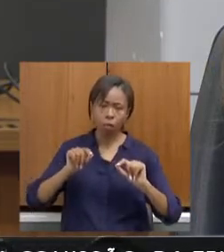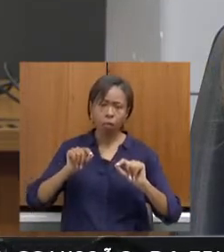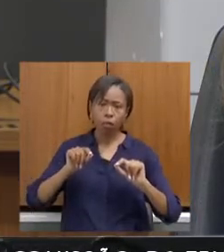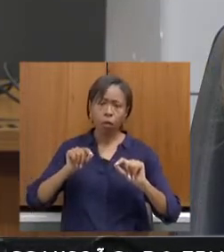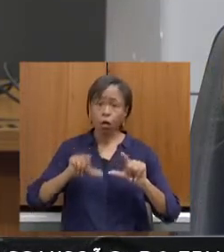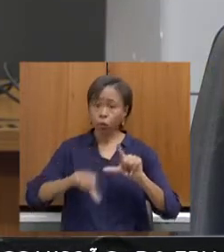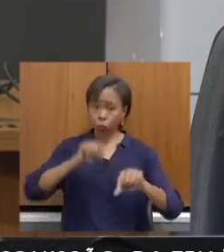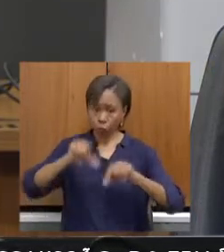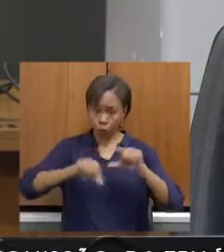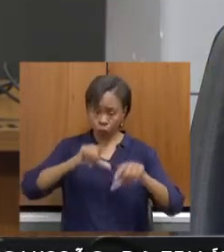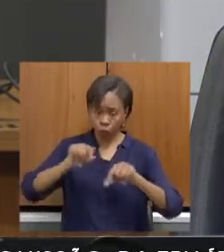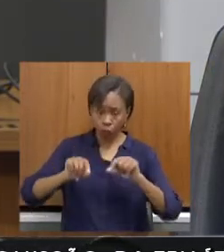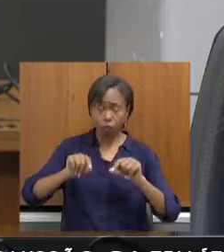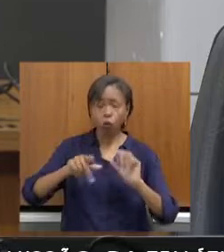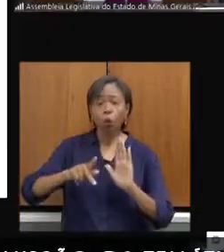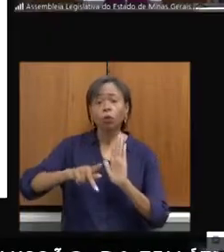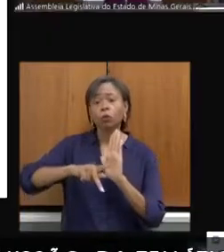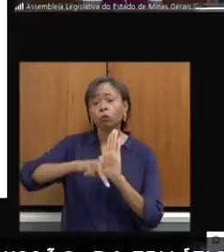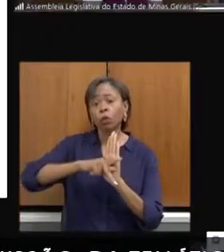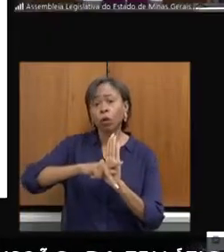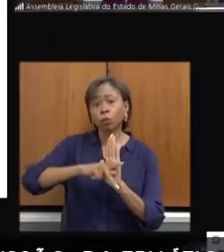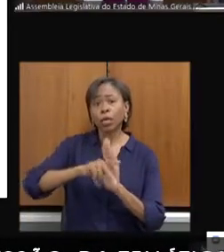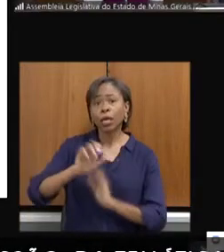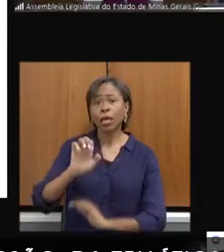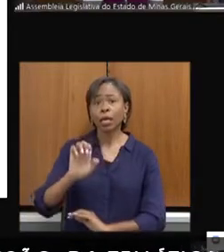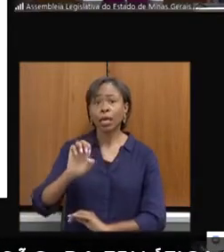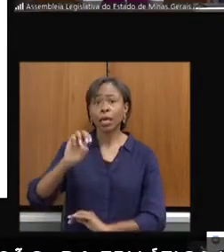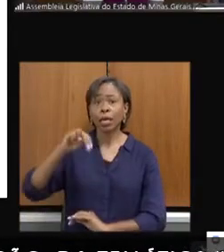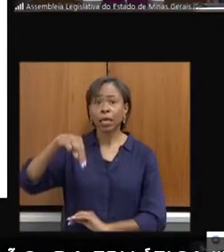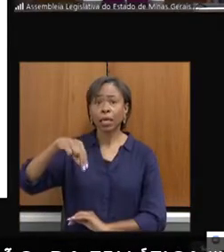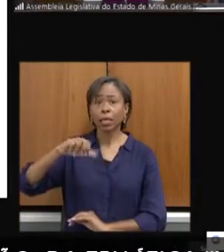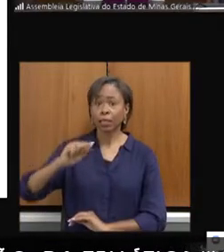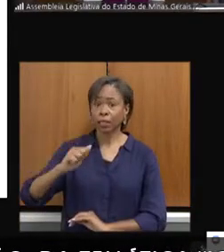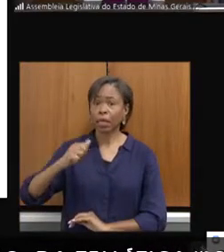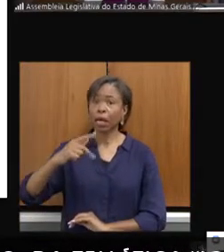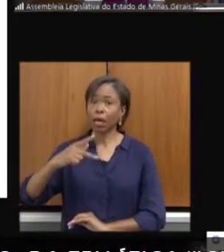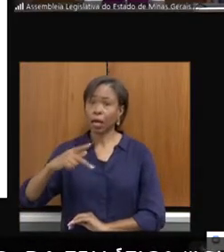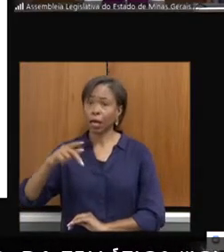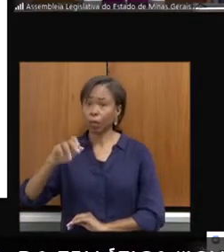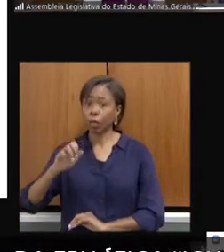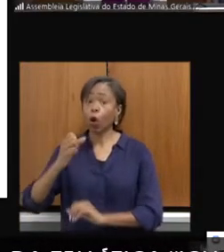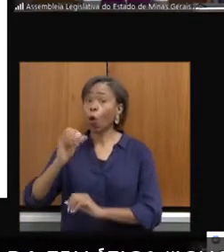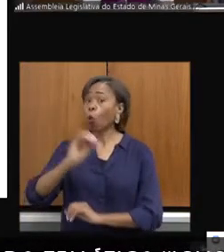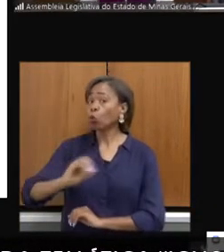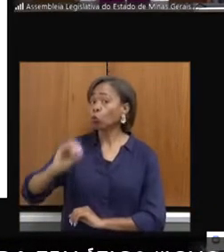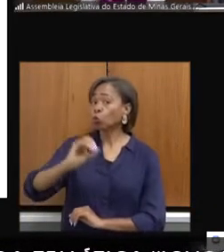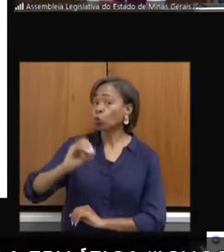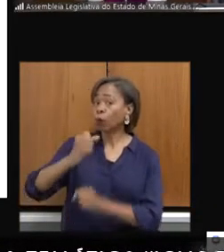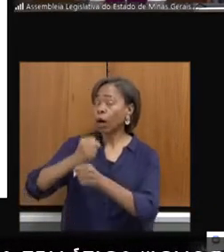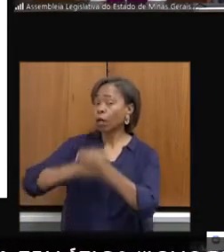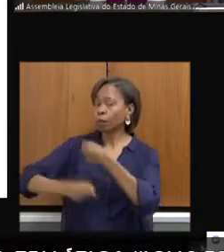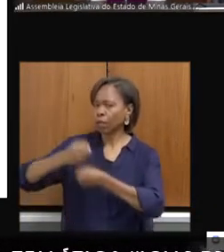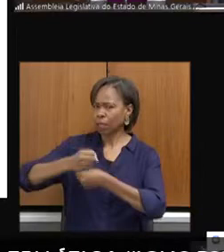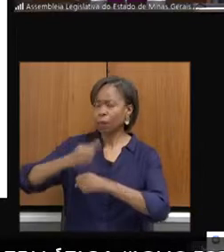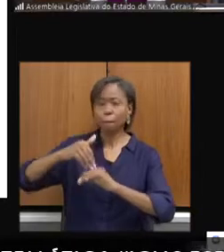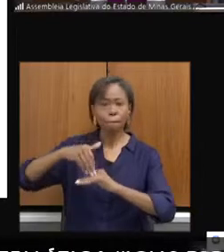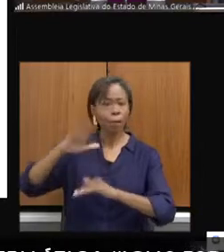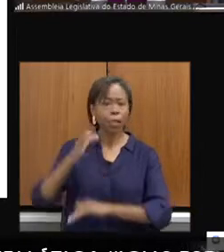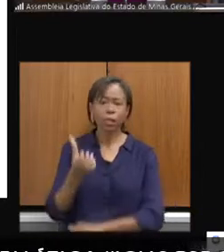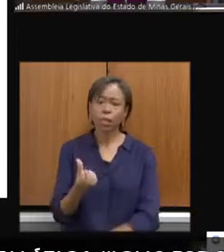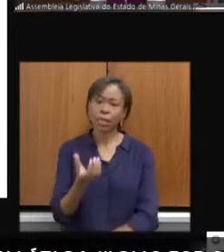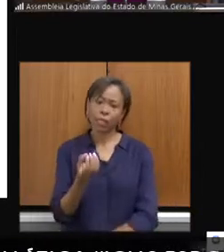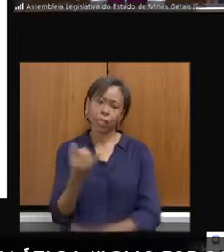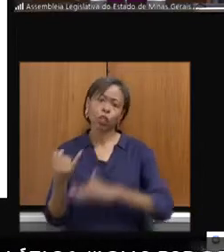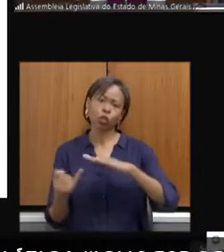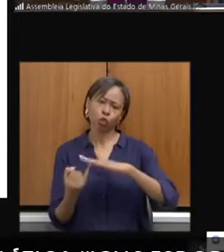Foi um processo seletivo desenvolvido pela ENAP em outubro do ano passado. Participaram mais de 60 instituições do